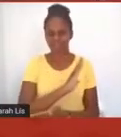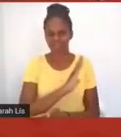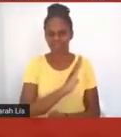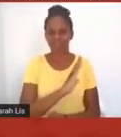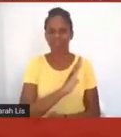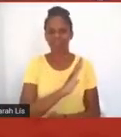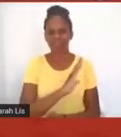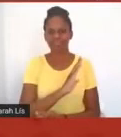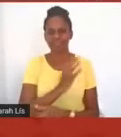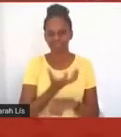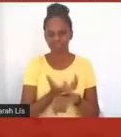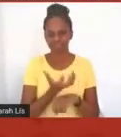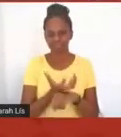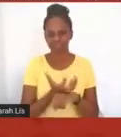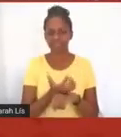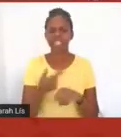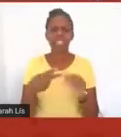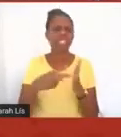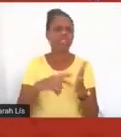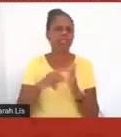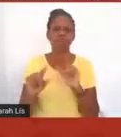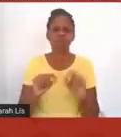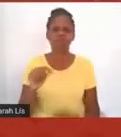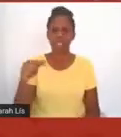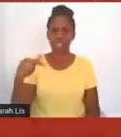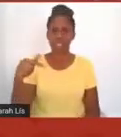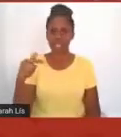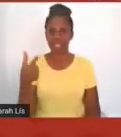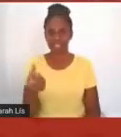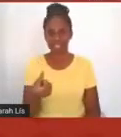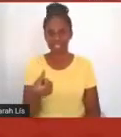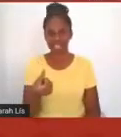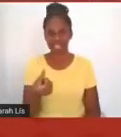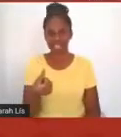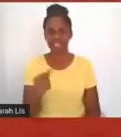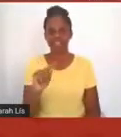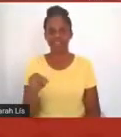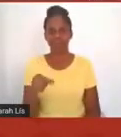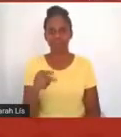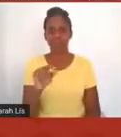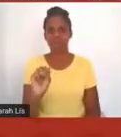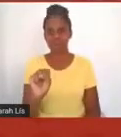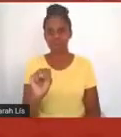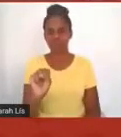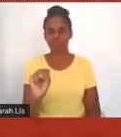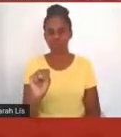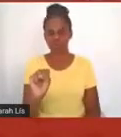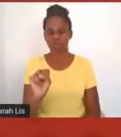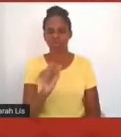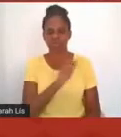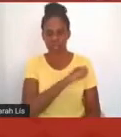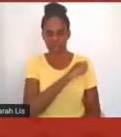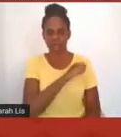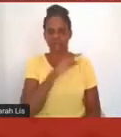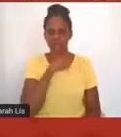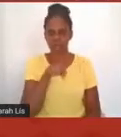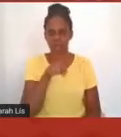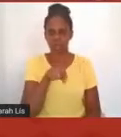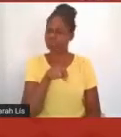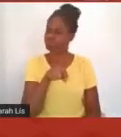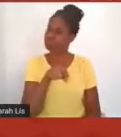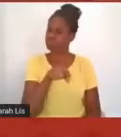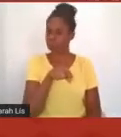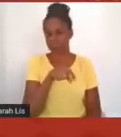que equivale a 76,8% do total de alunos. Isso aqui é, assim, eu não tenho, assim,